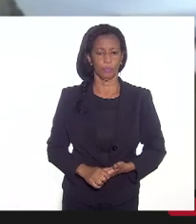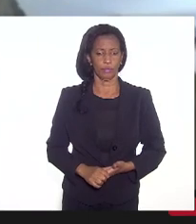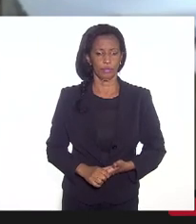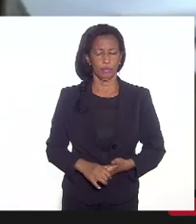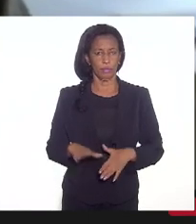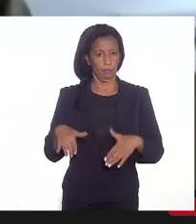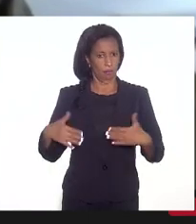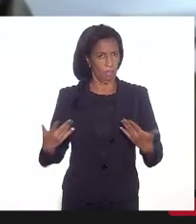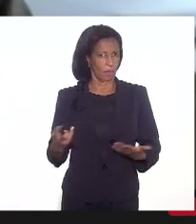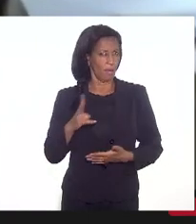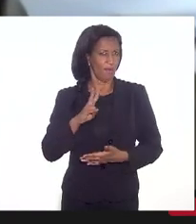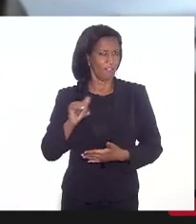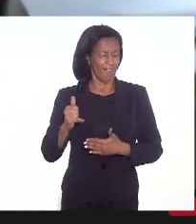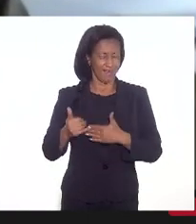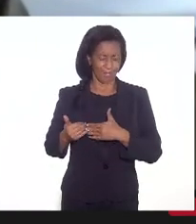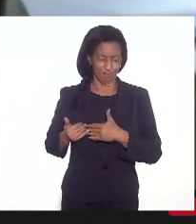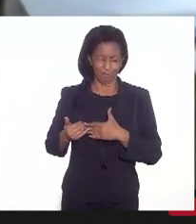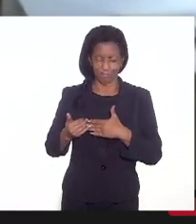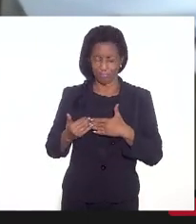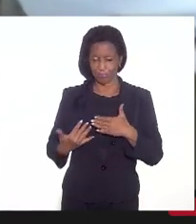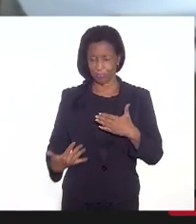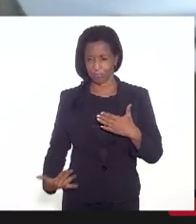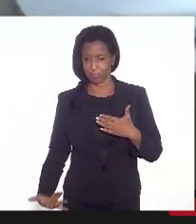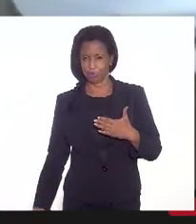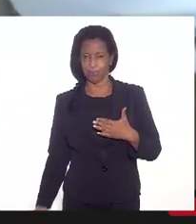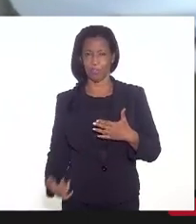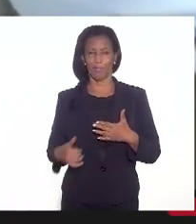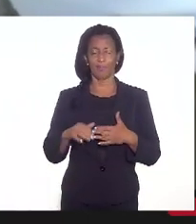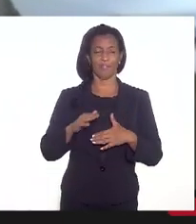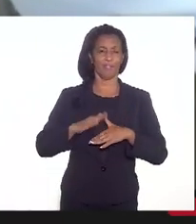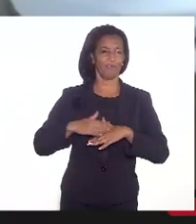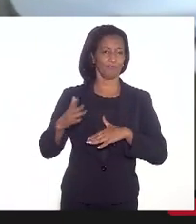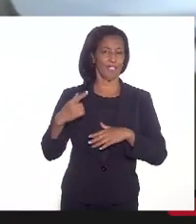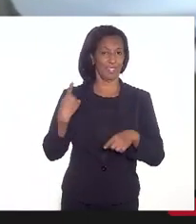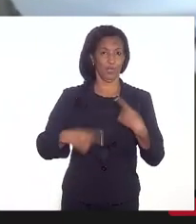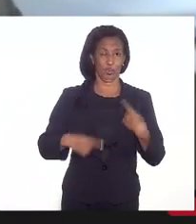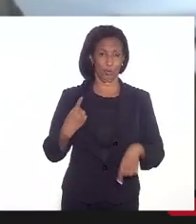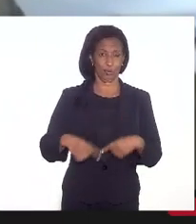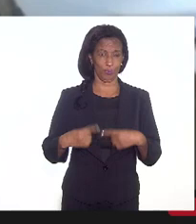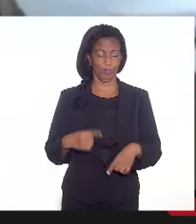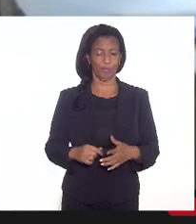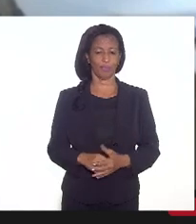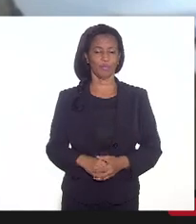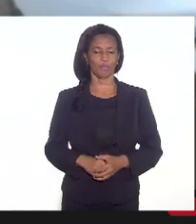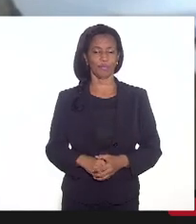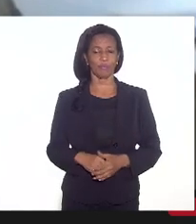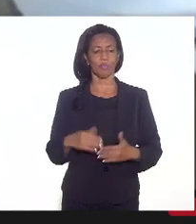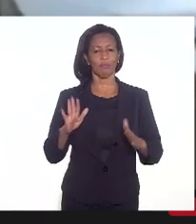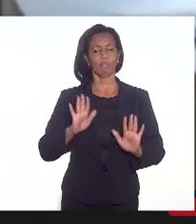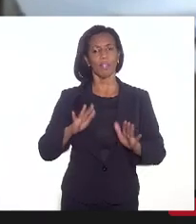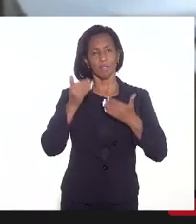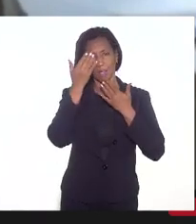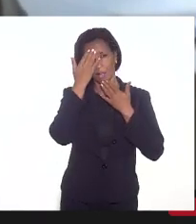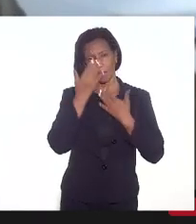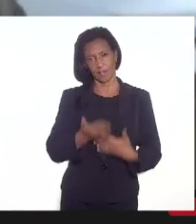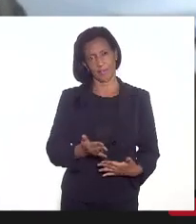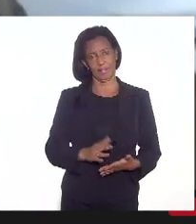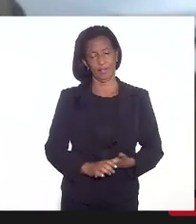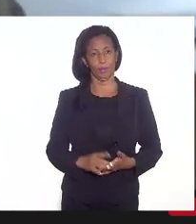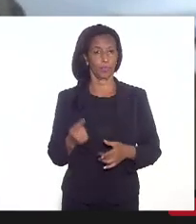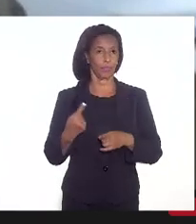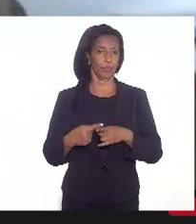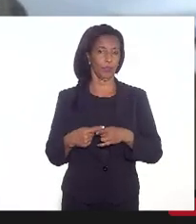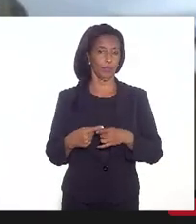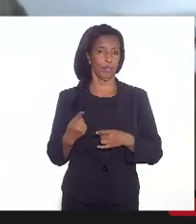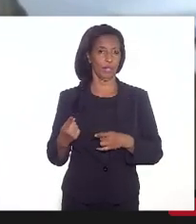ainda vai render muitas dezenas de horas de discussão, mas eu agradeço, porque